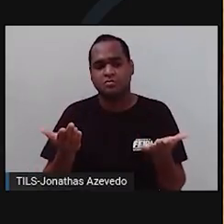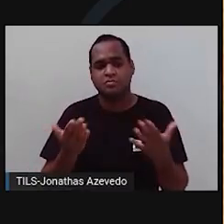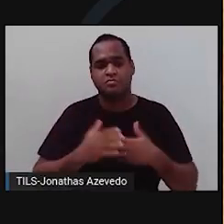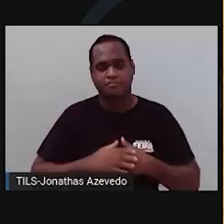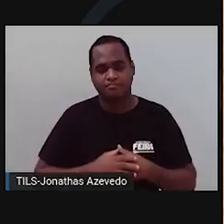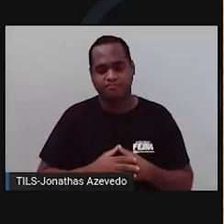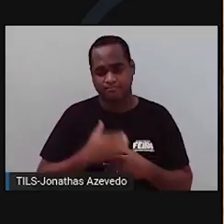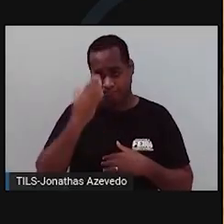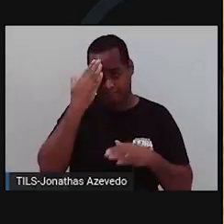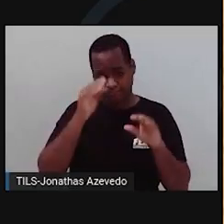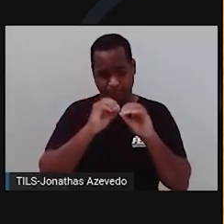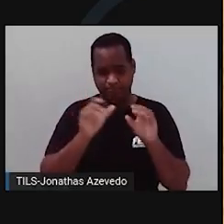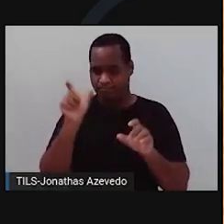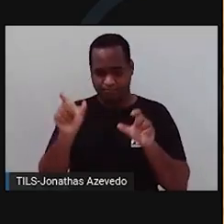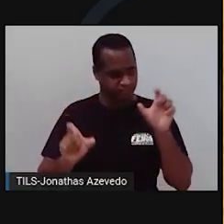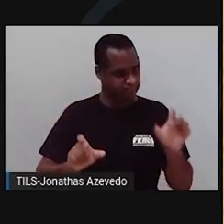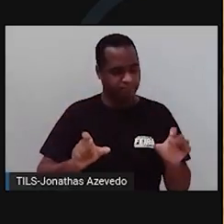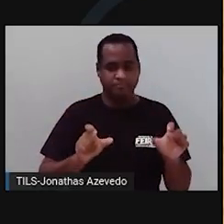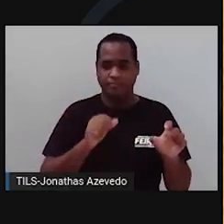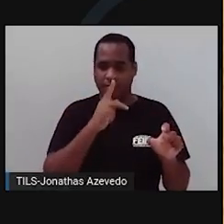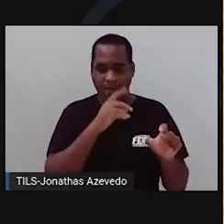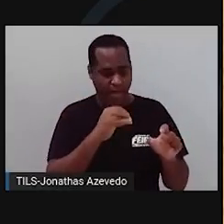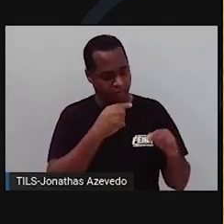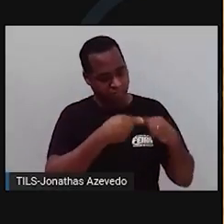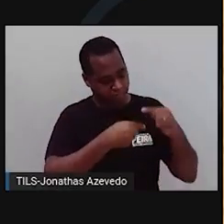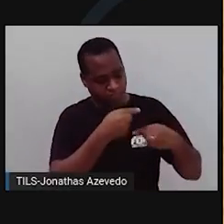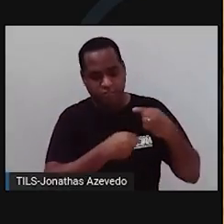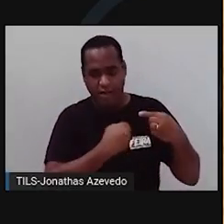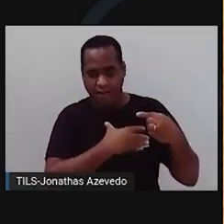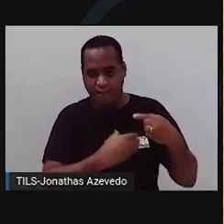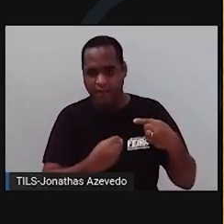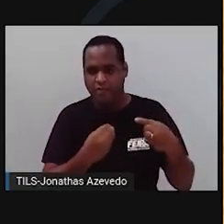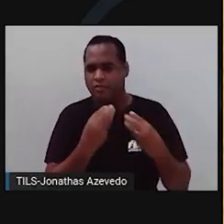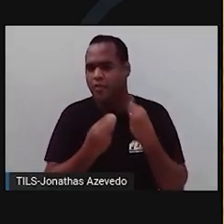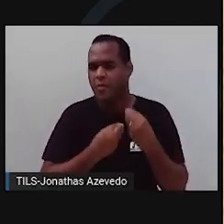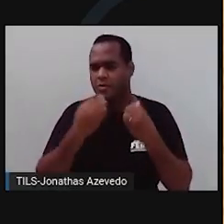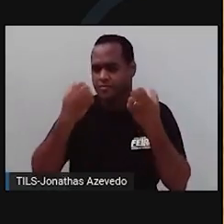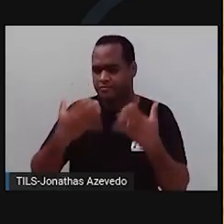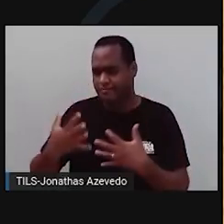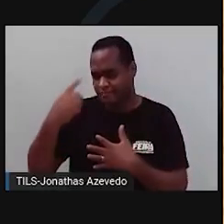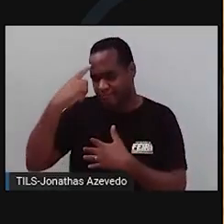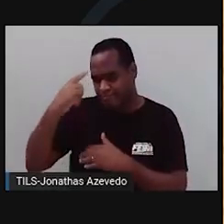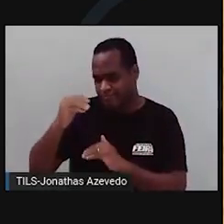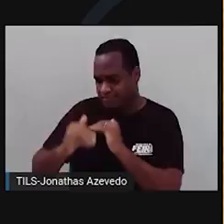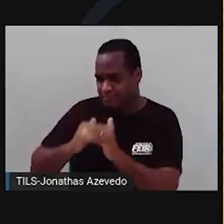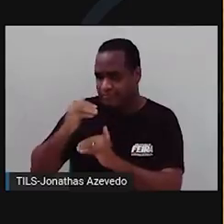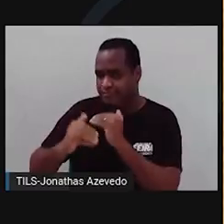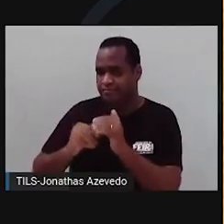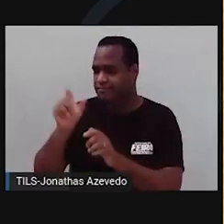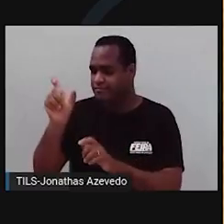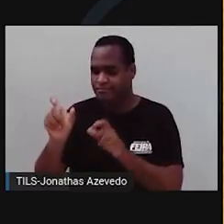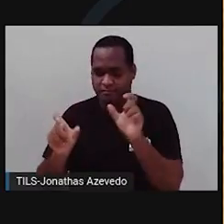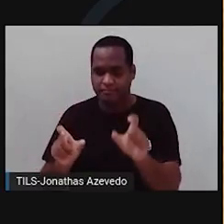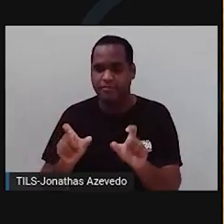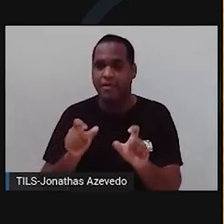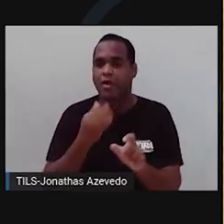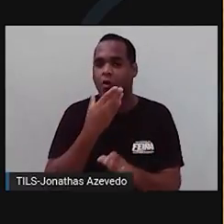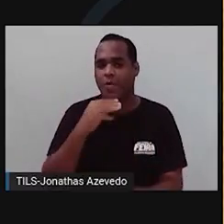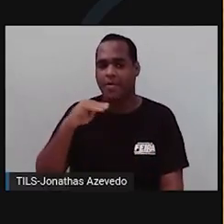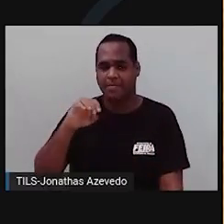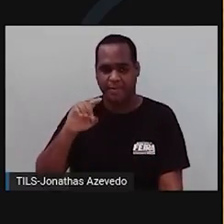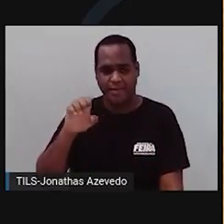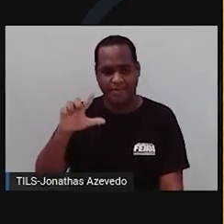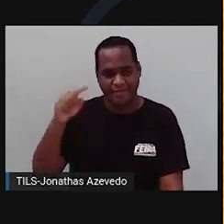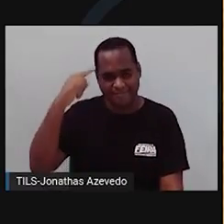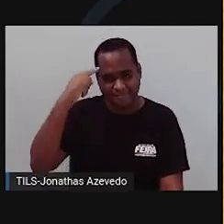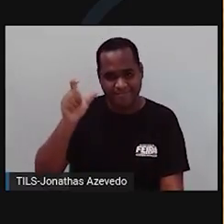Para entender como as características passam de pai para filho, precisamos voltar no tempo até o século XIX a um homem chamado Gregor